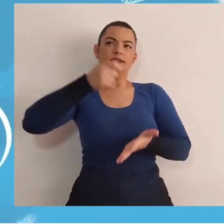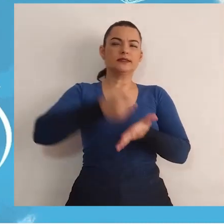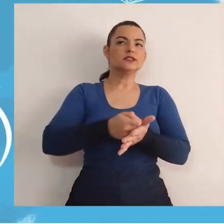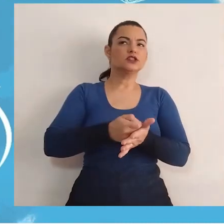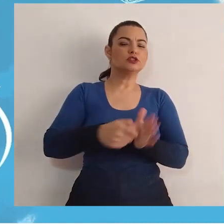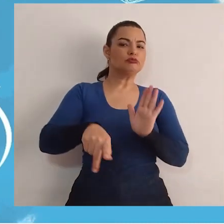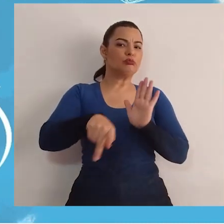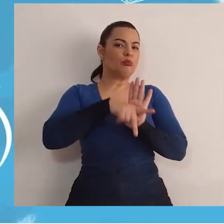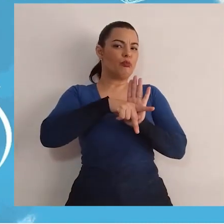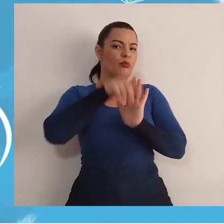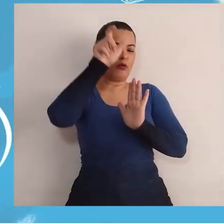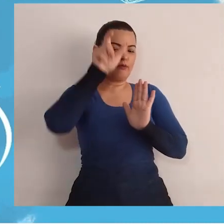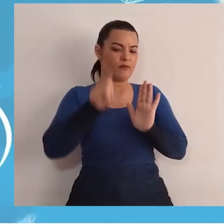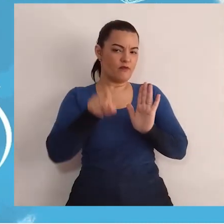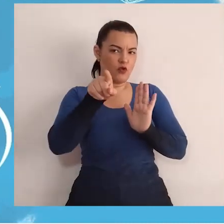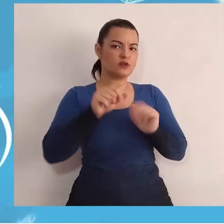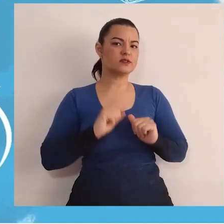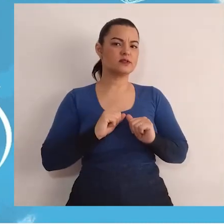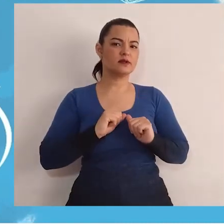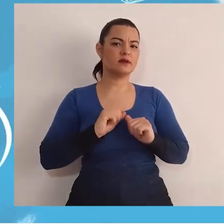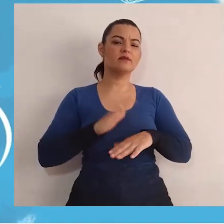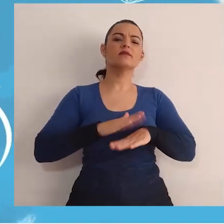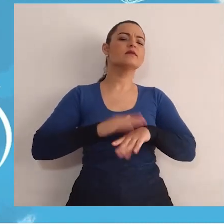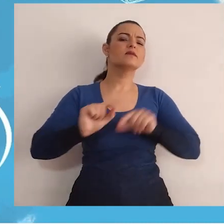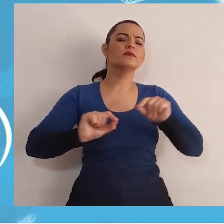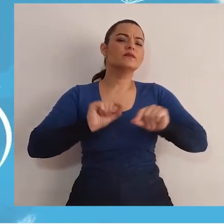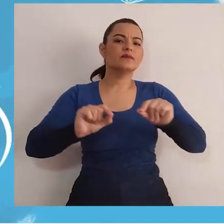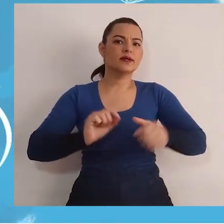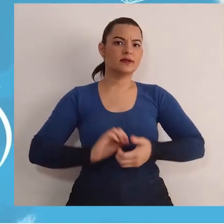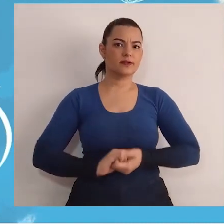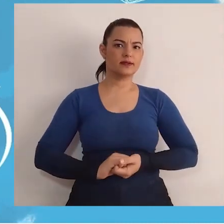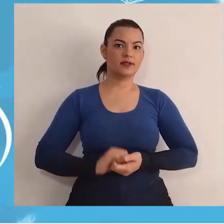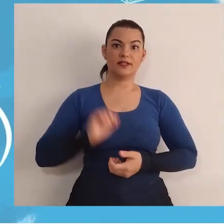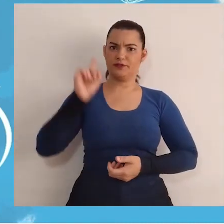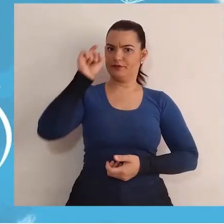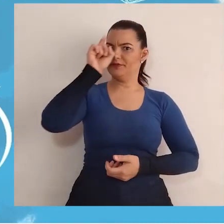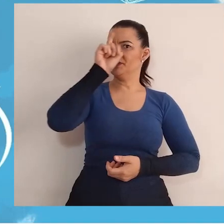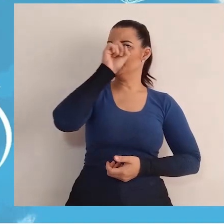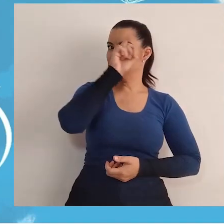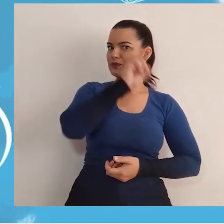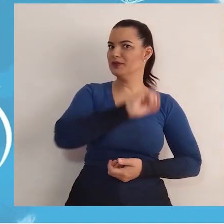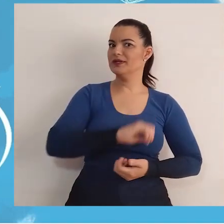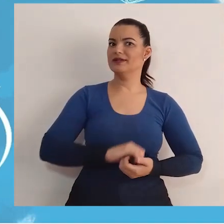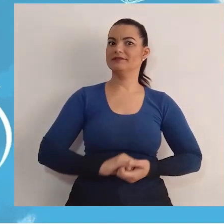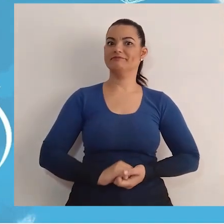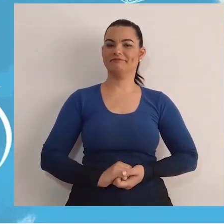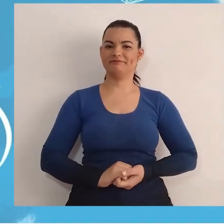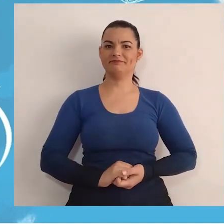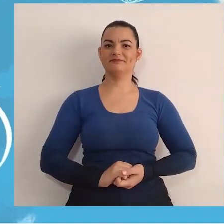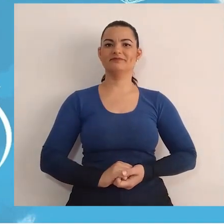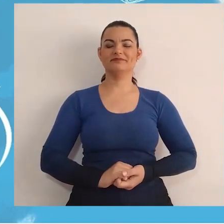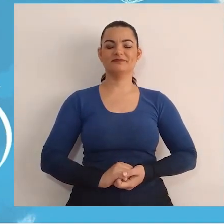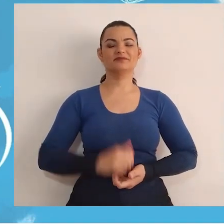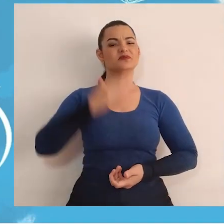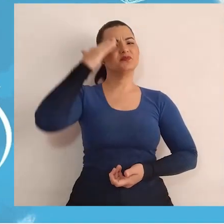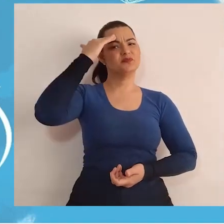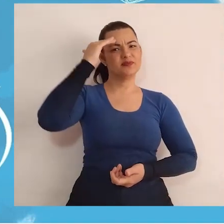tivesse aí o poder de decisão em suas mãos, o que você faria? Difícil, né?